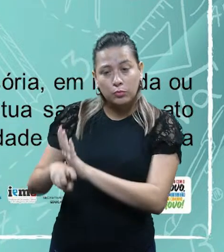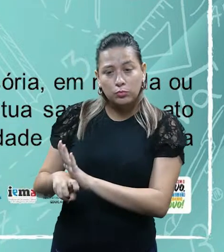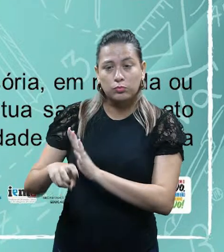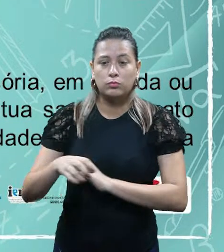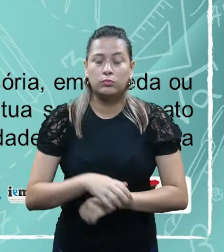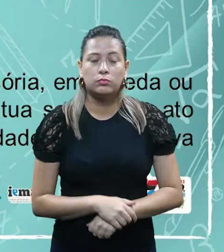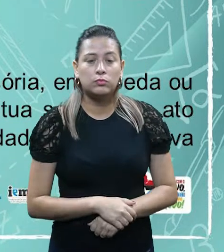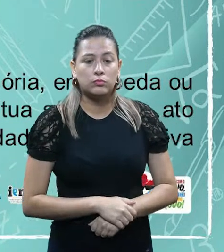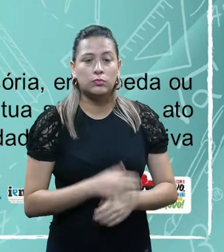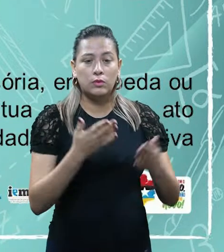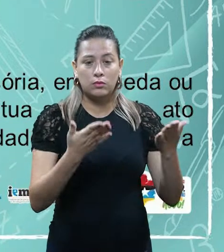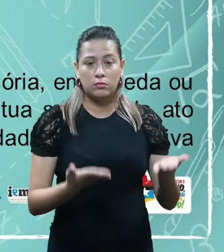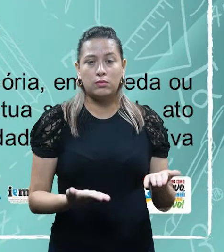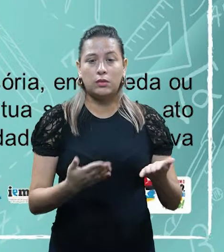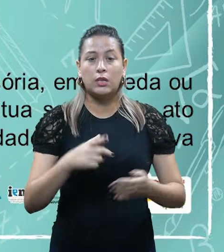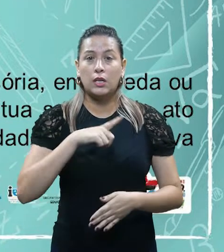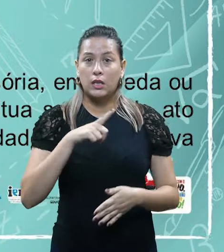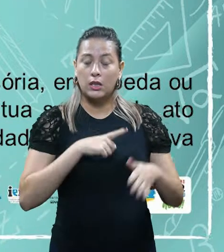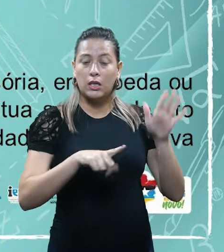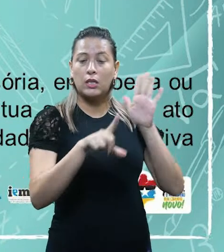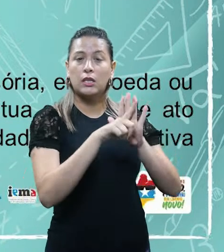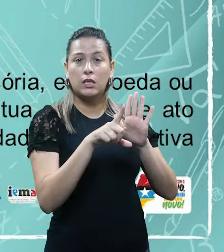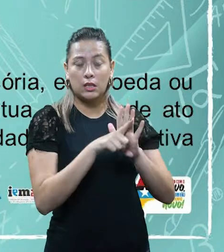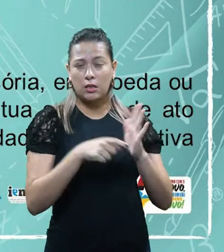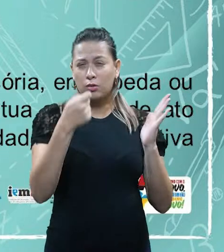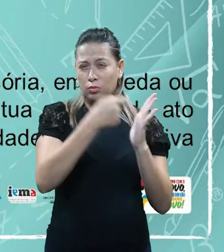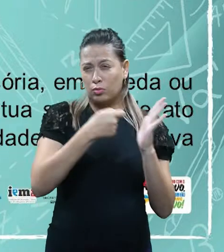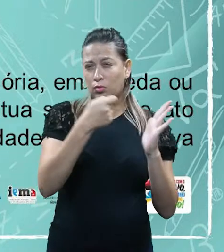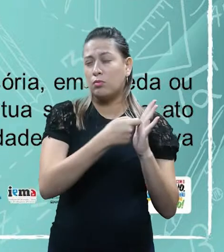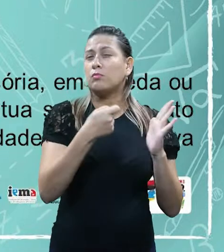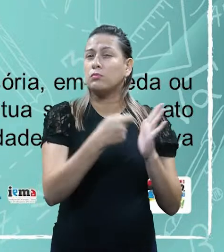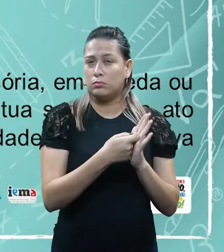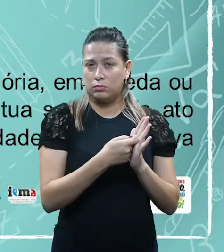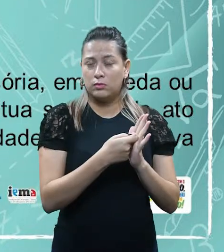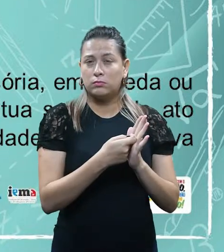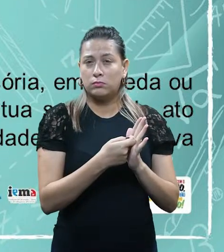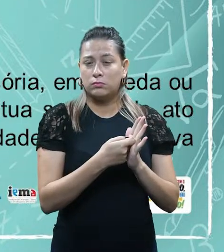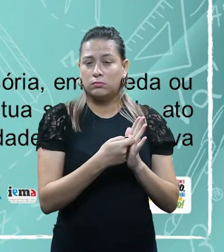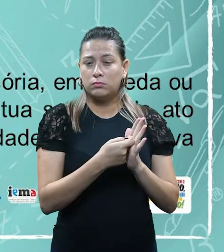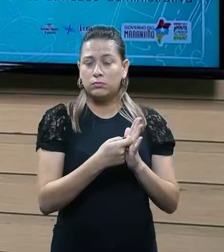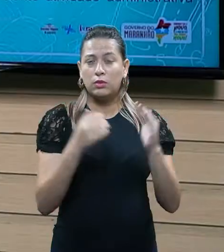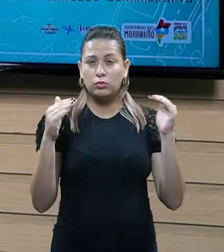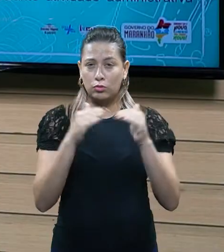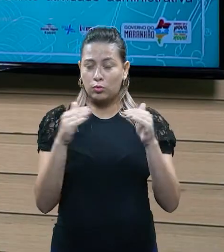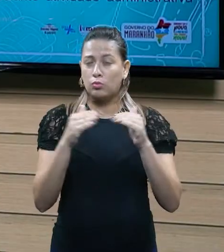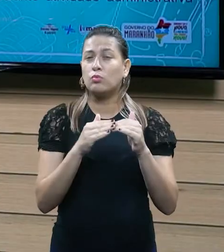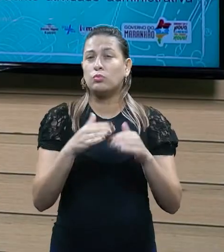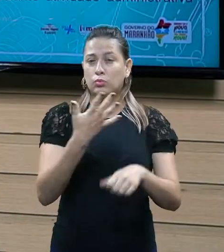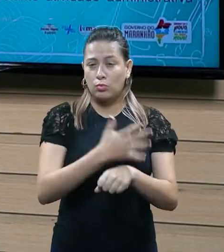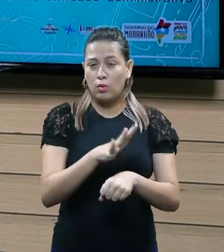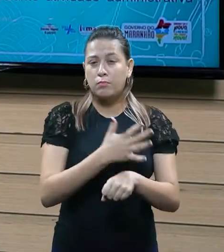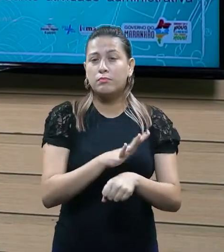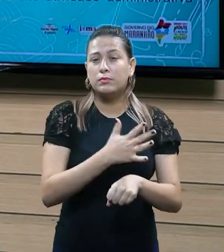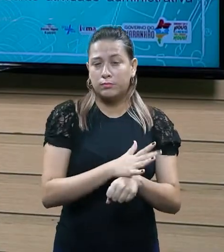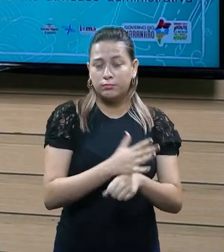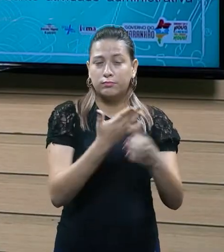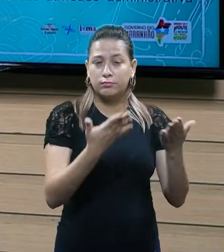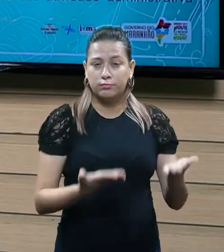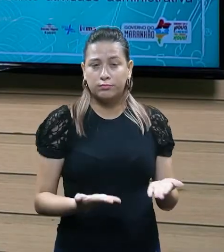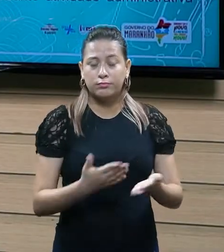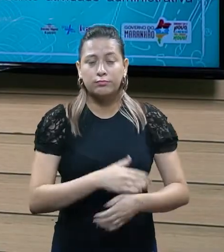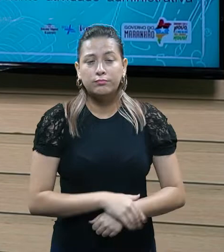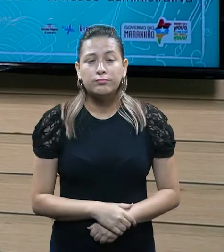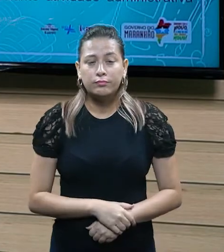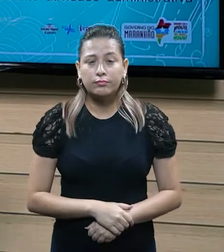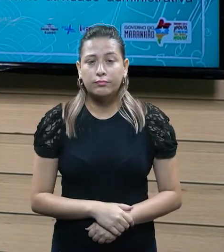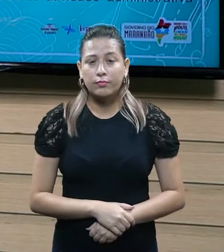em lei e cobrada mediante atividade administrativa plenamente vinculada. Esse tributo, ele vai ser instituído, né?